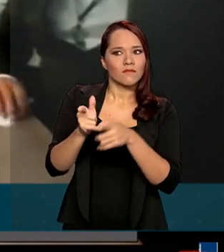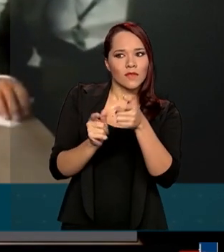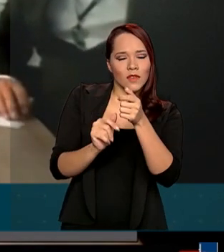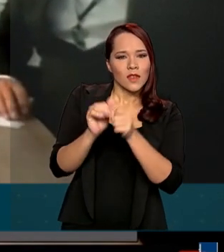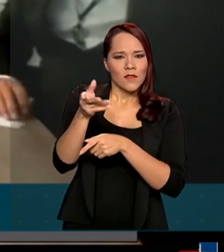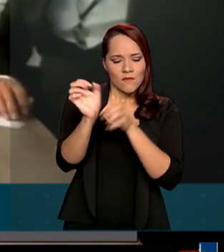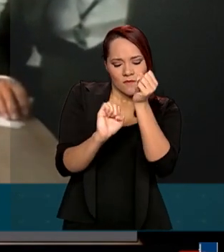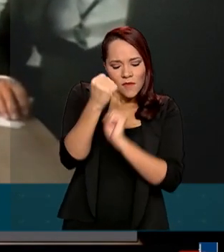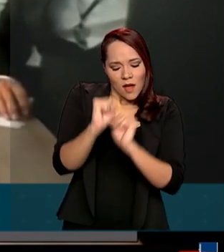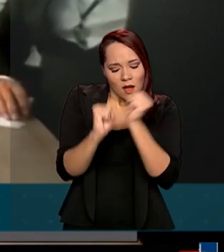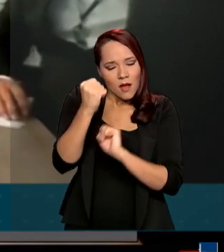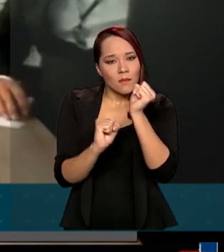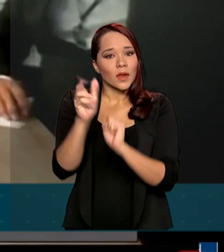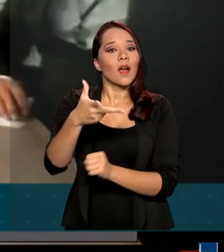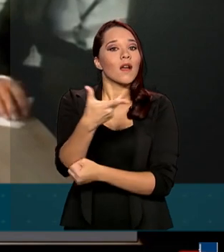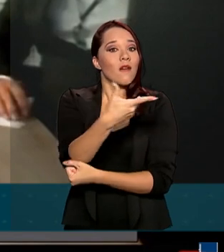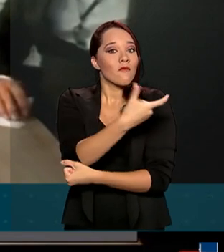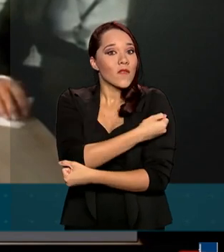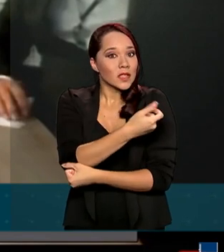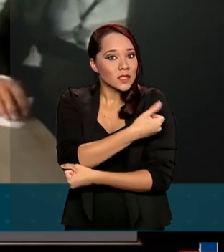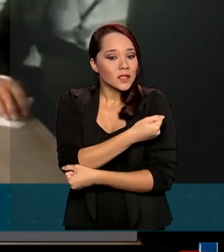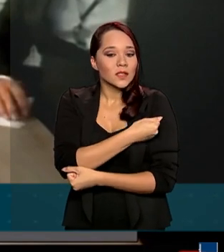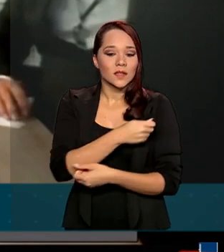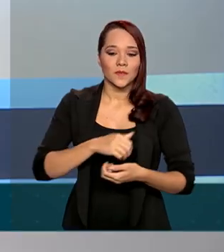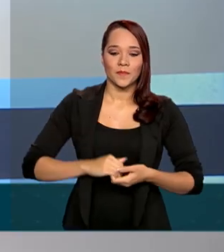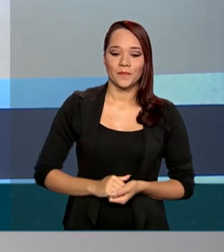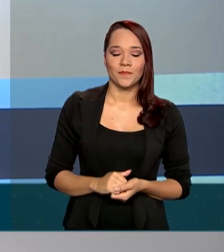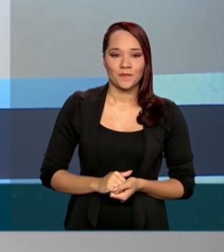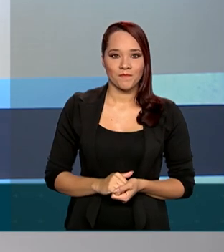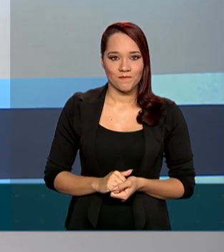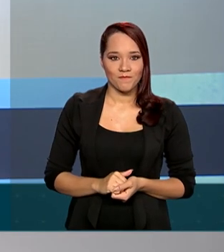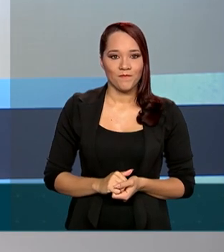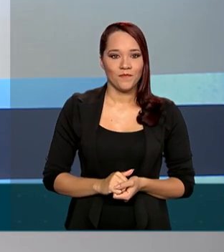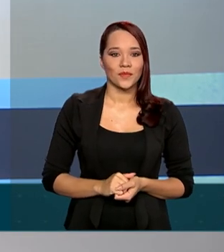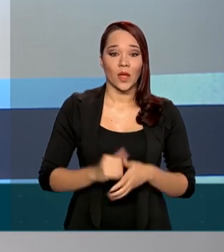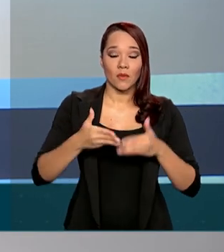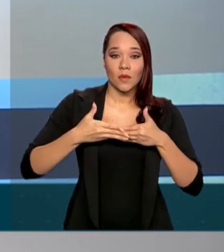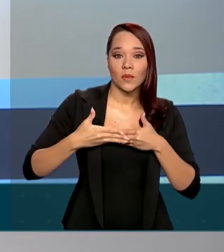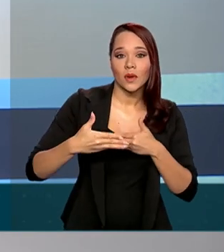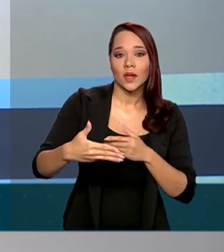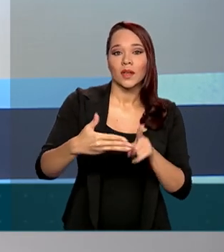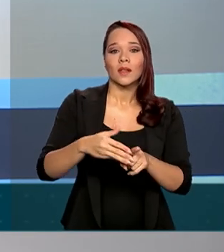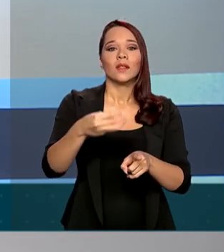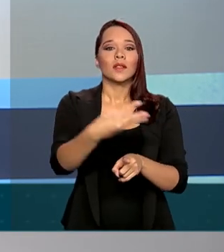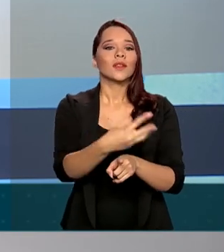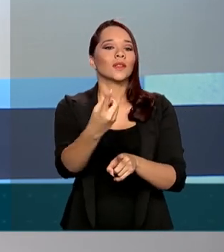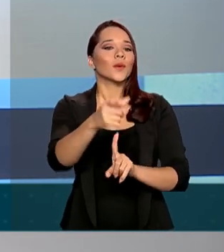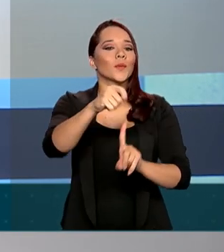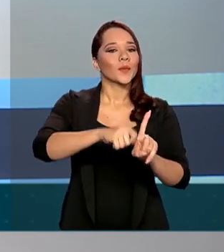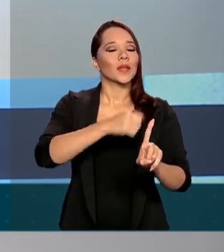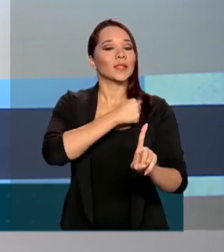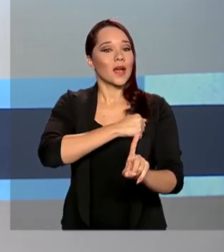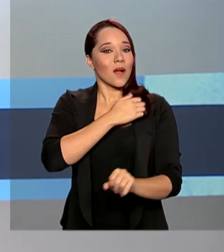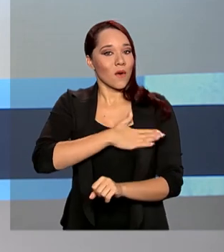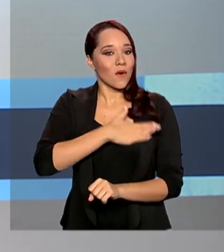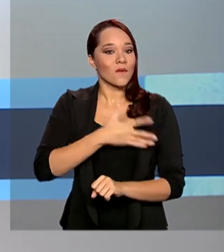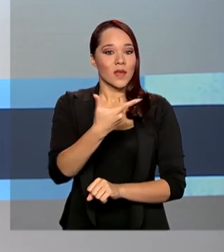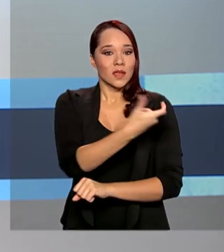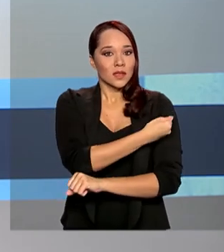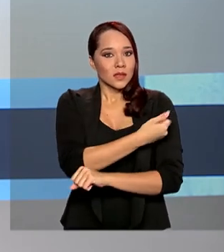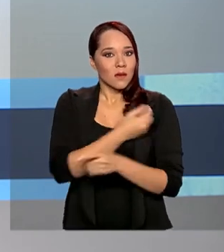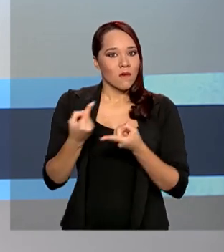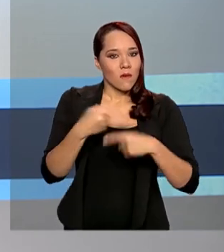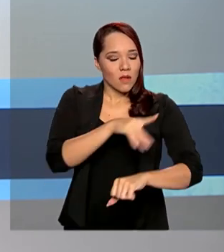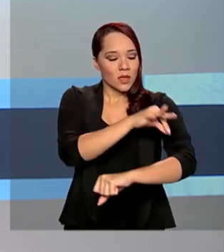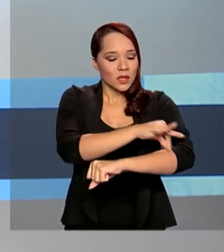a vacina em biomagnolinhos. Foi prorrogada até 31 de agosto a vacinação contra o